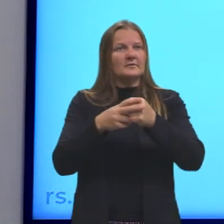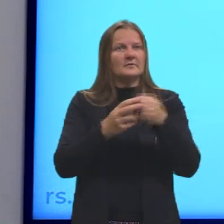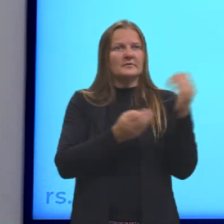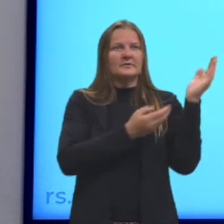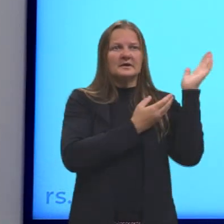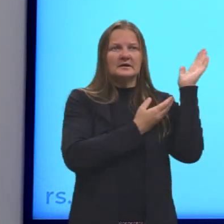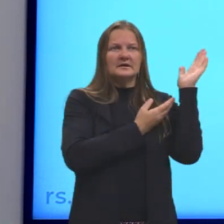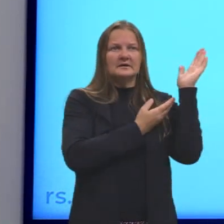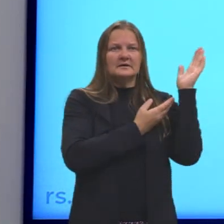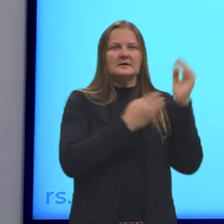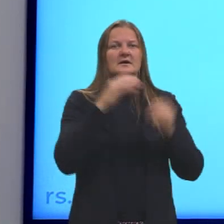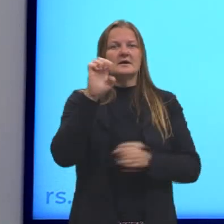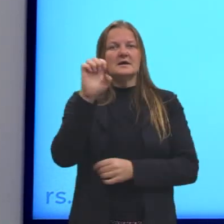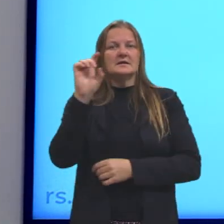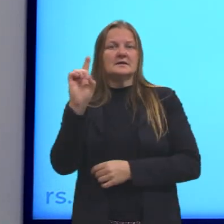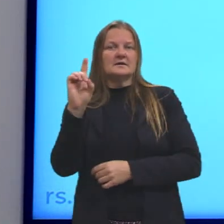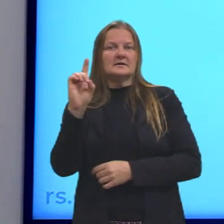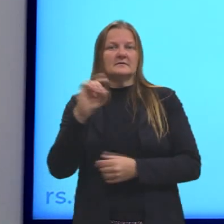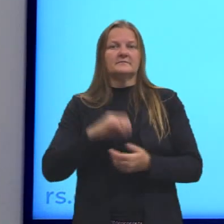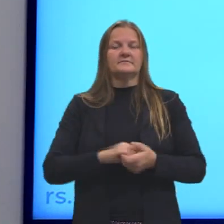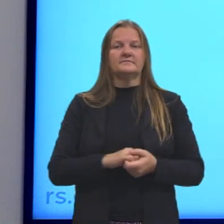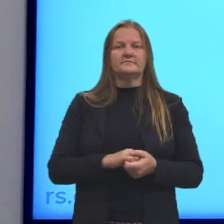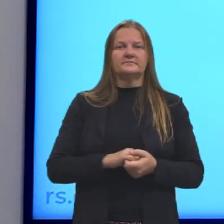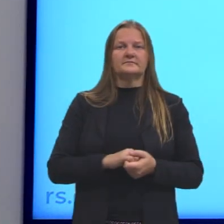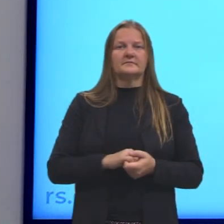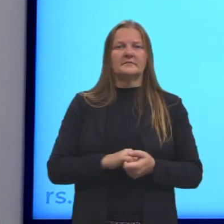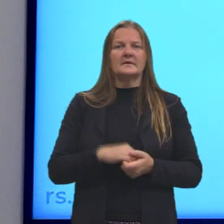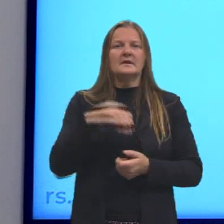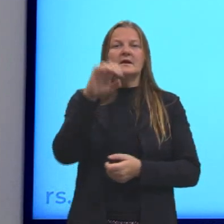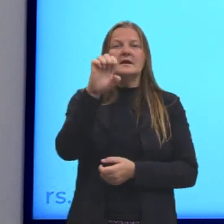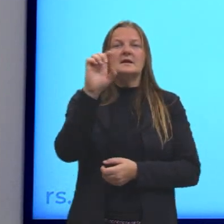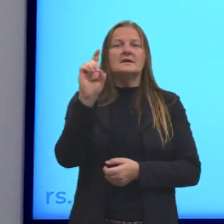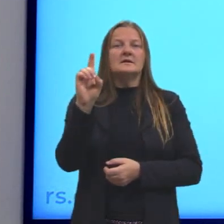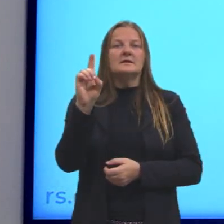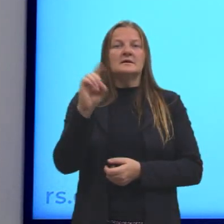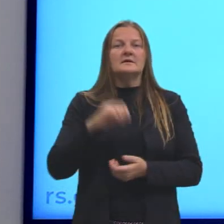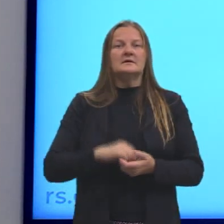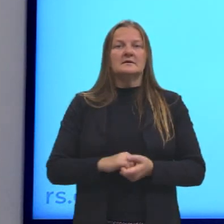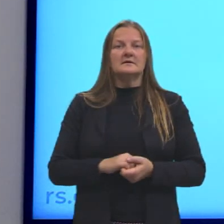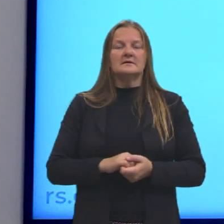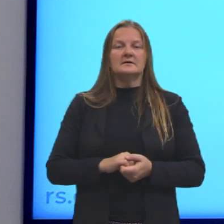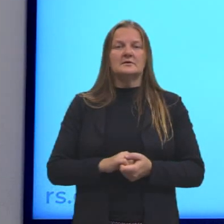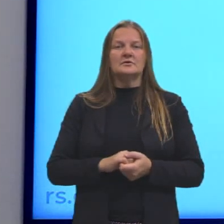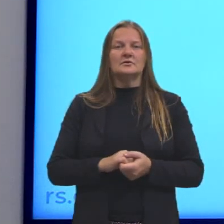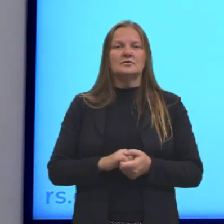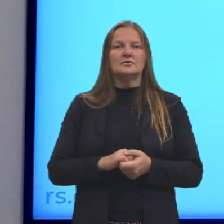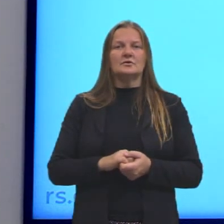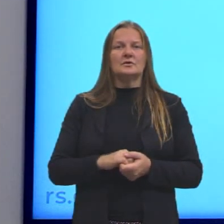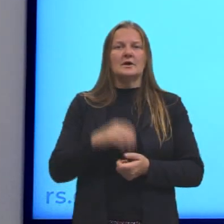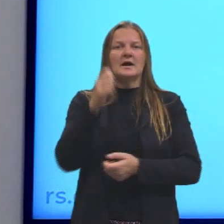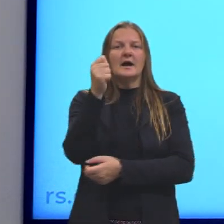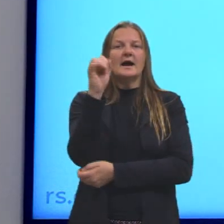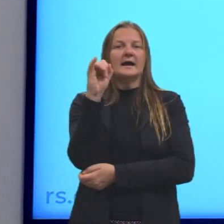acrescentado um ed aqui. Esse ed me mostra que a Aisha, que é o meu sujeito, terminou alguma